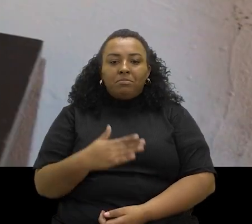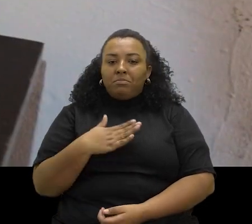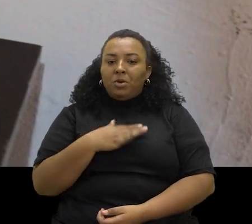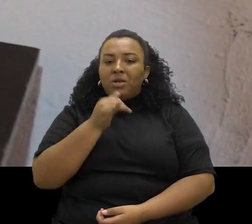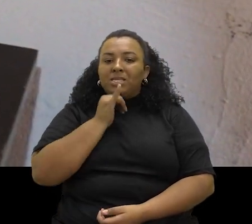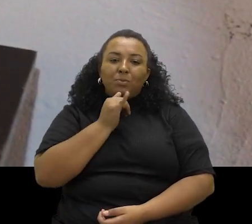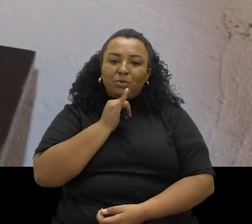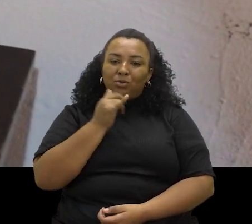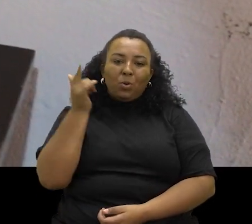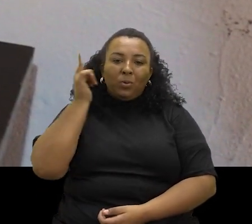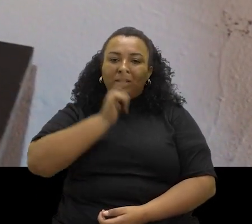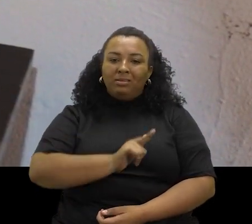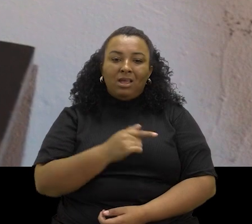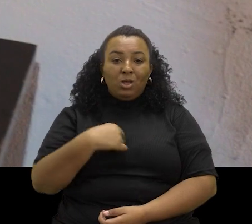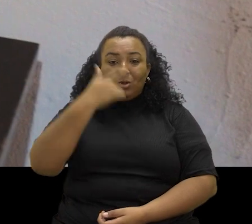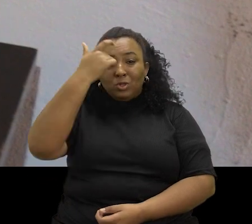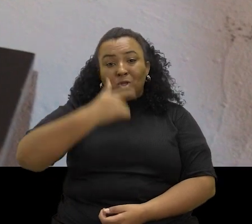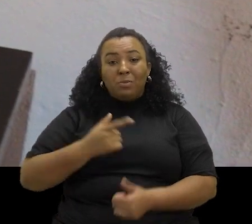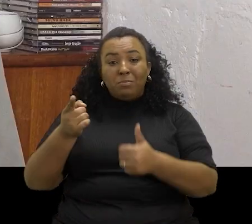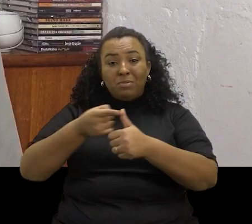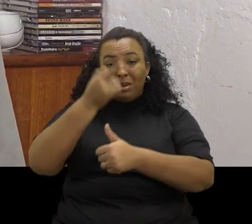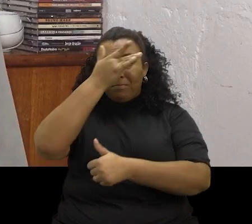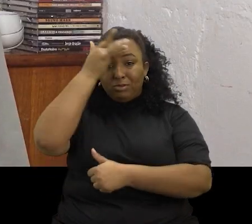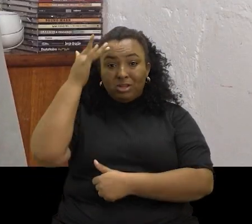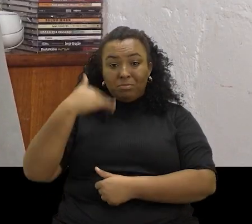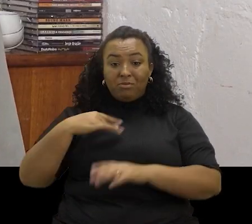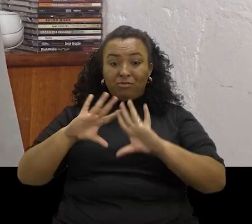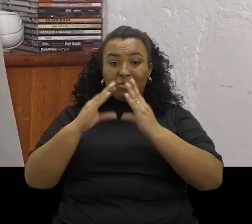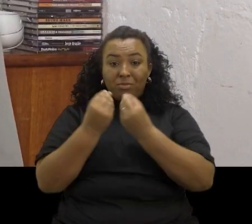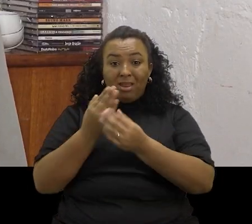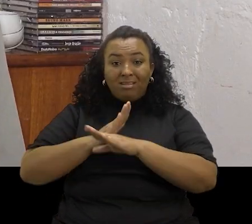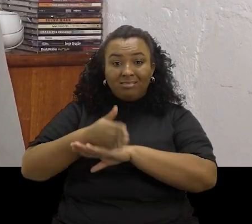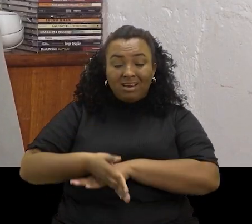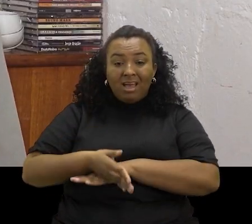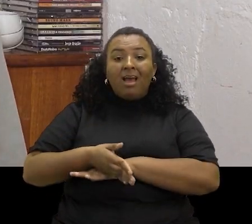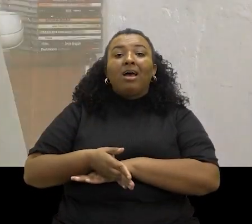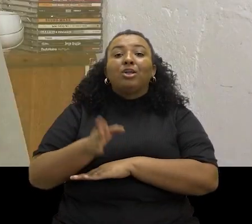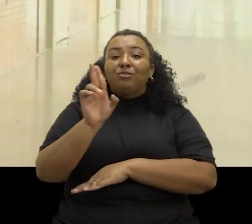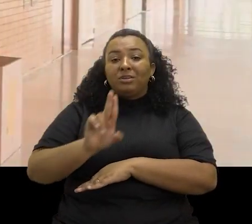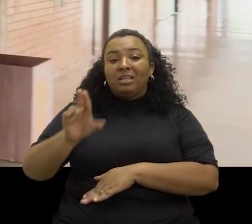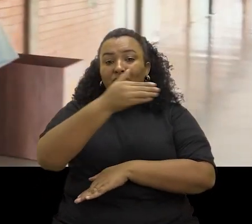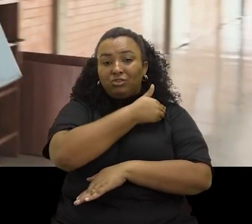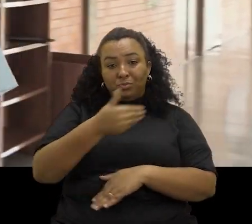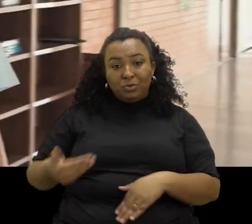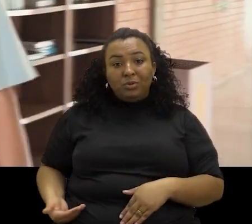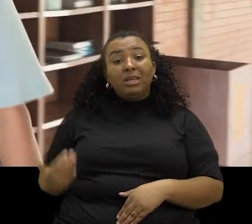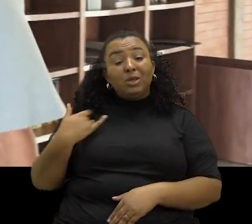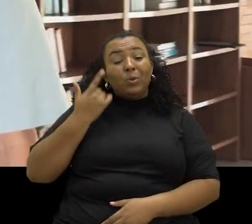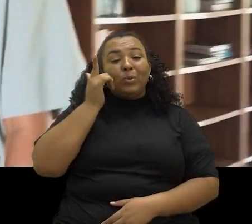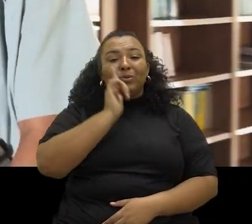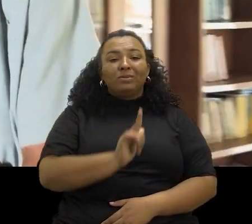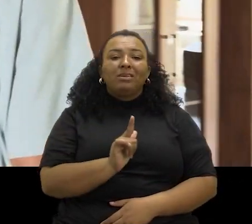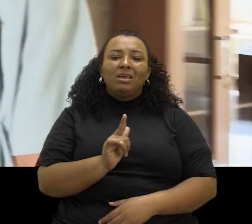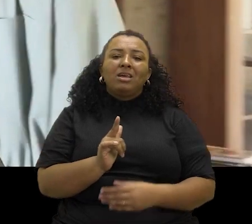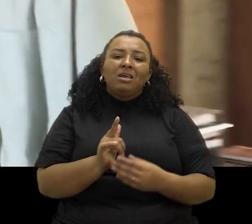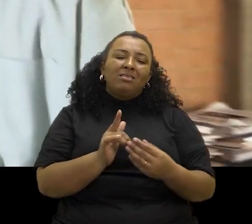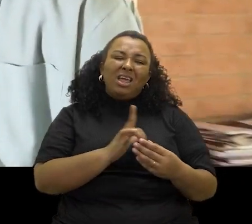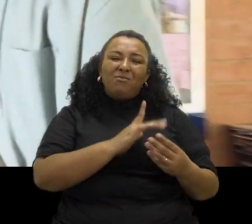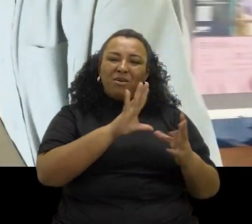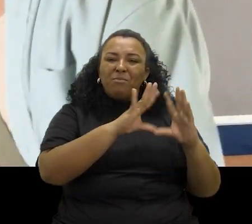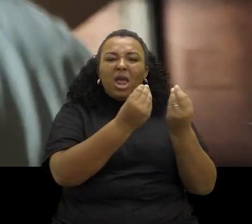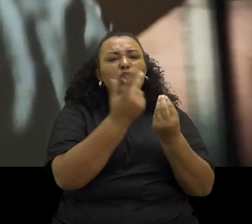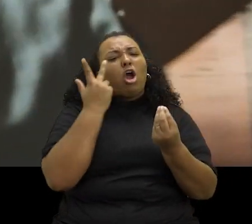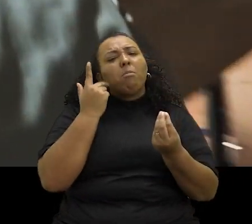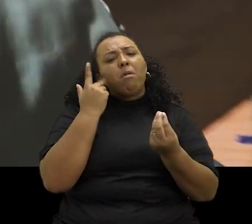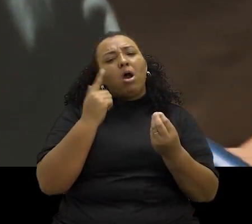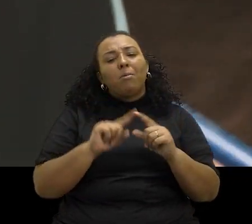Um símbolo de conquista, que é eu ser a primeira pessoa da minha família a entrar numa universidade pública. E aí eu consegui esse feito, que para muitas